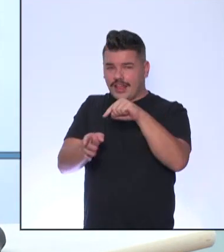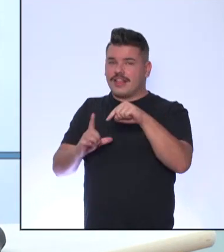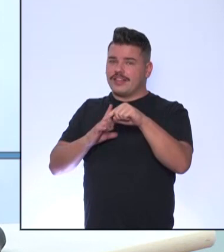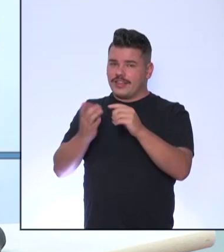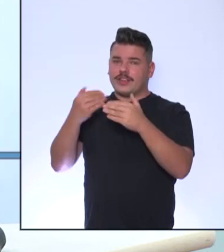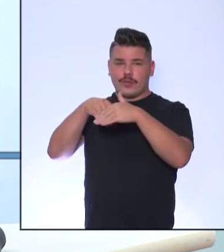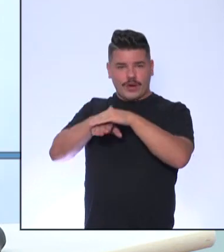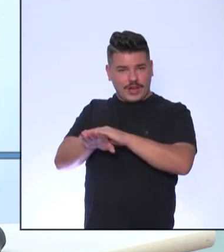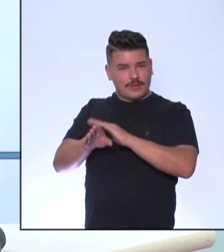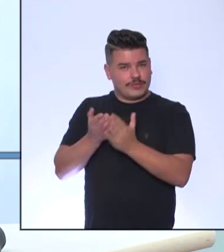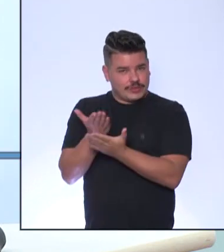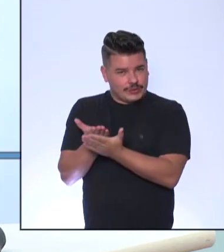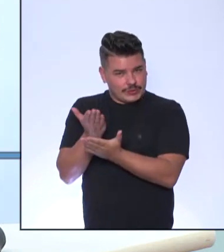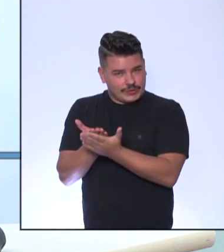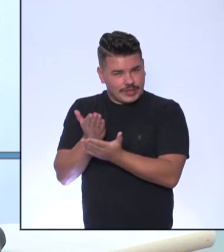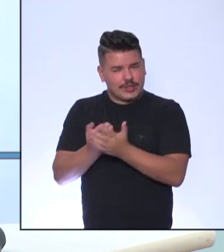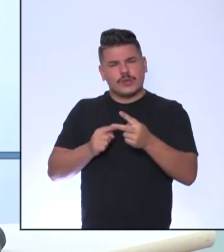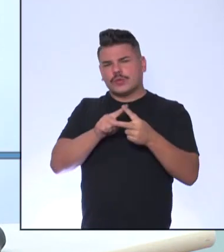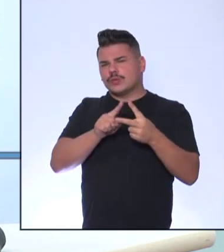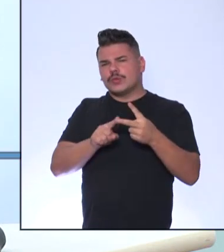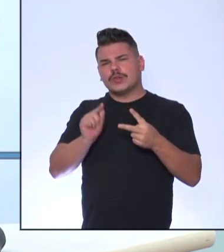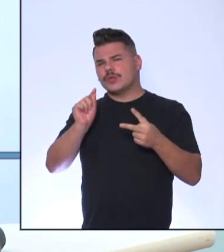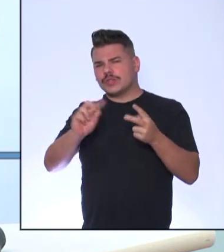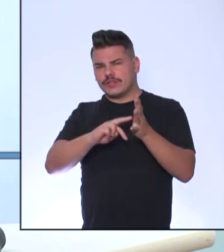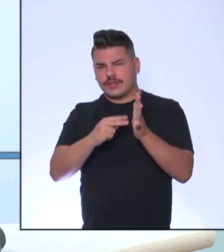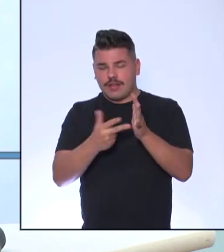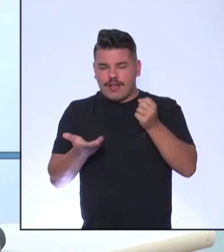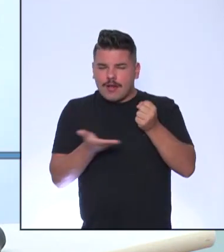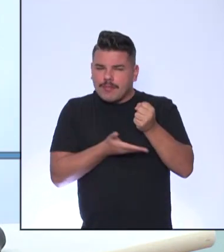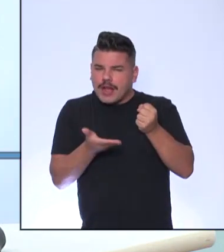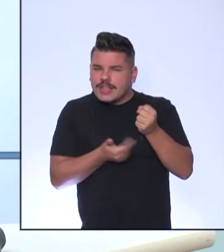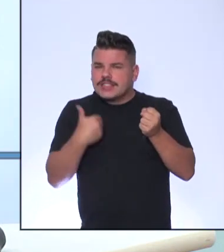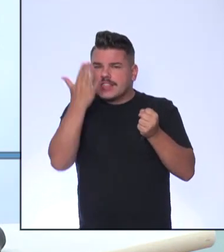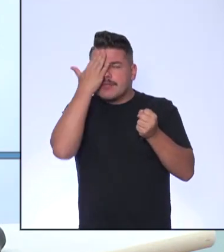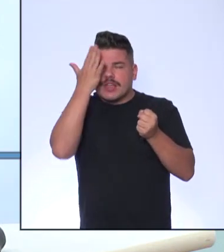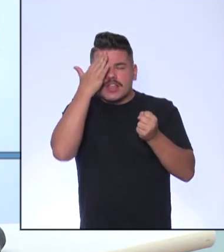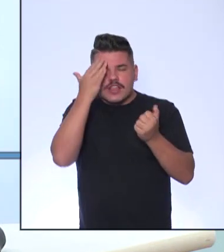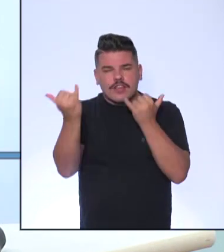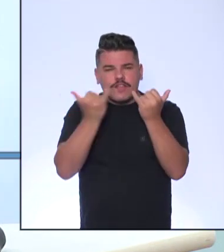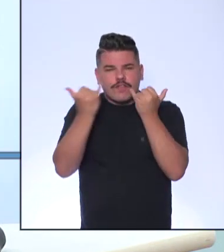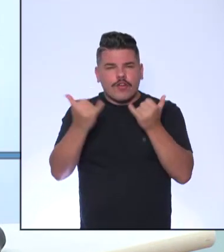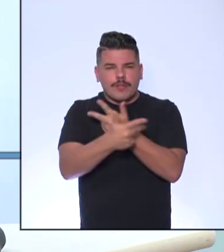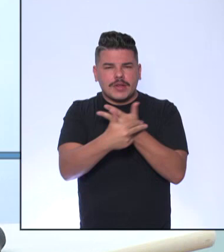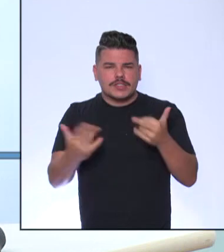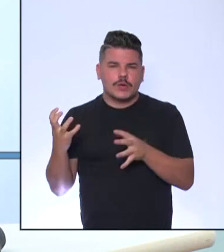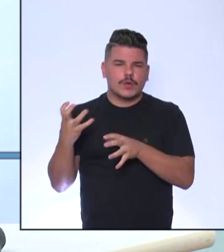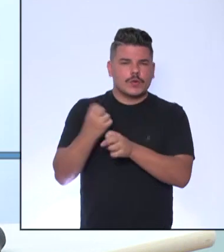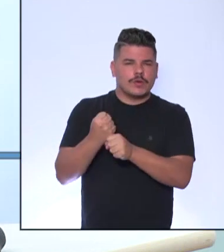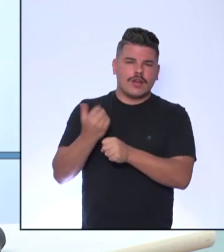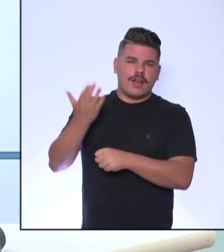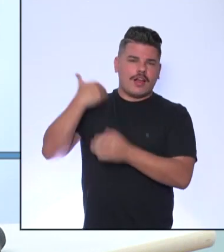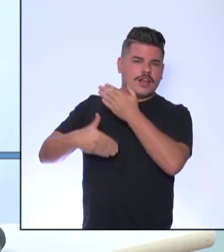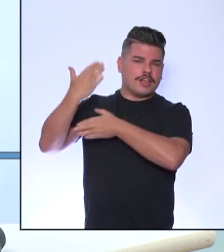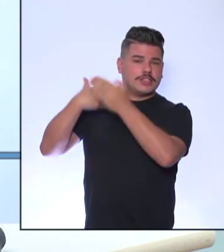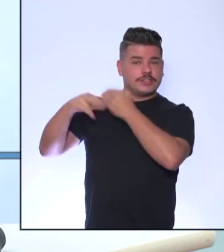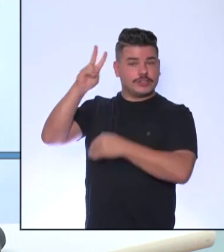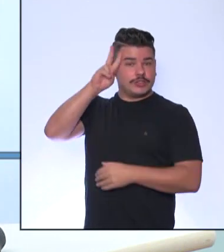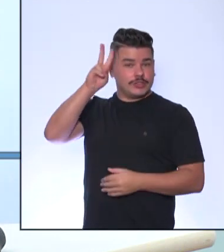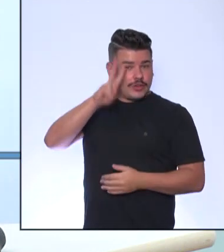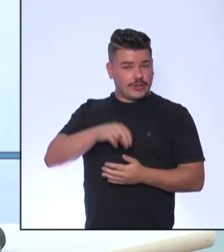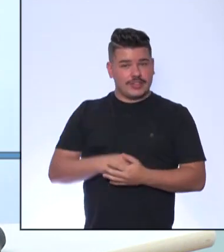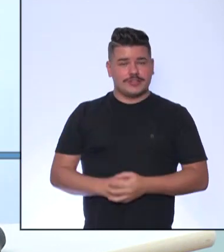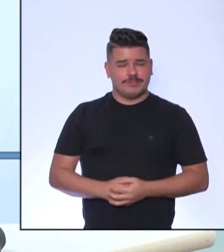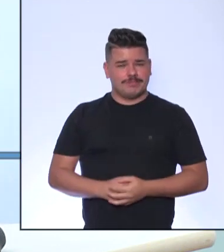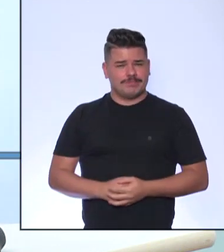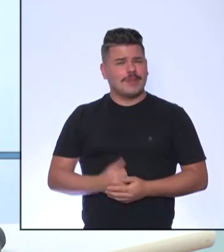fragmentos São a nossa base Da nossa análise de fonte histórica No caso Para a nossa atitude historiadora O que nós